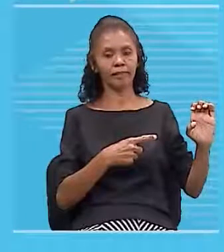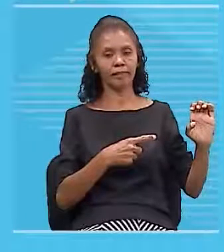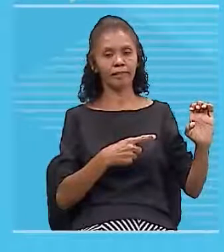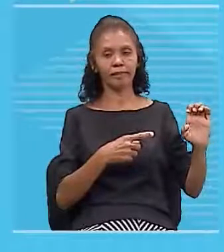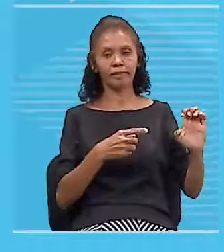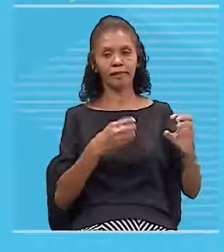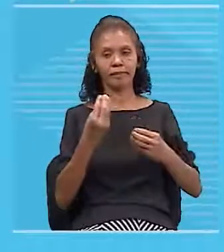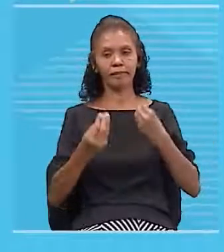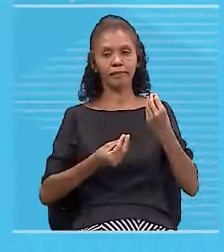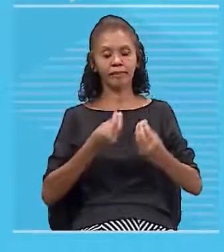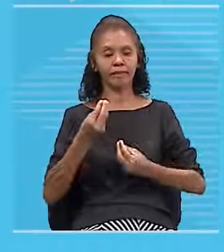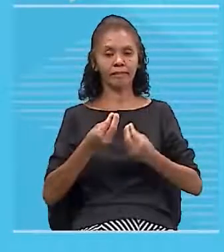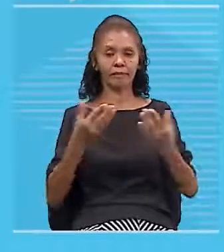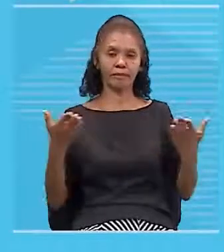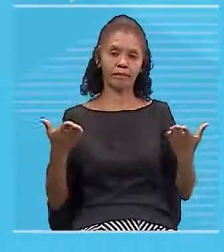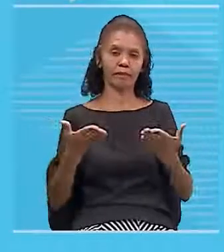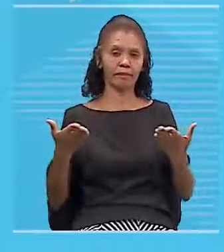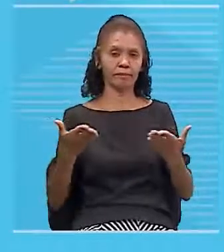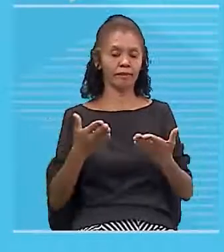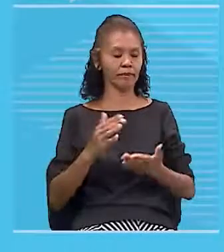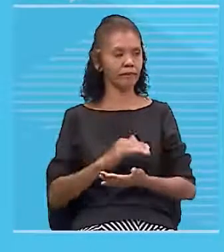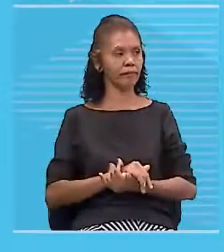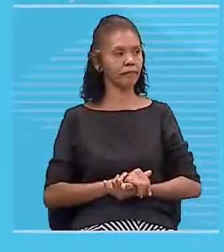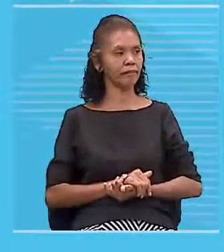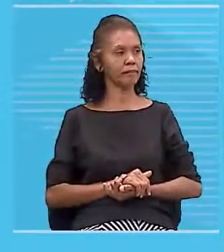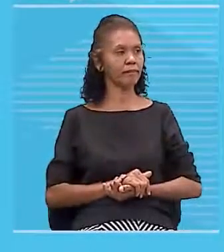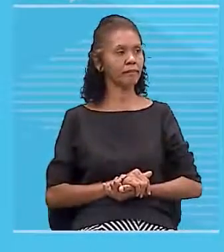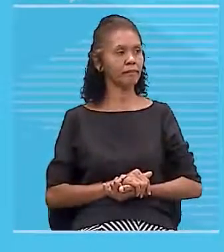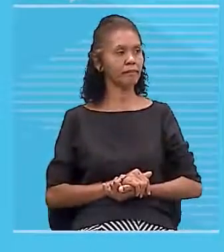Como é que ficaria o meu campo magnético?